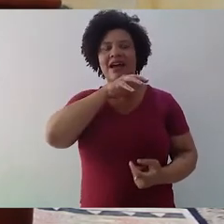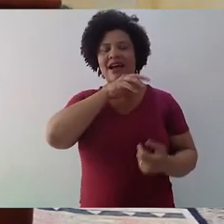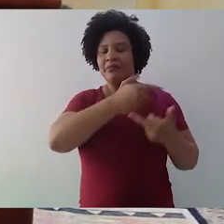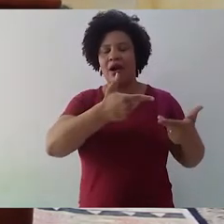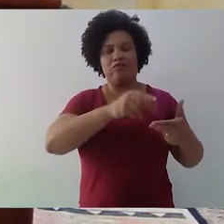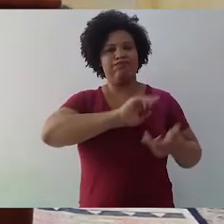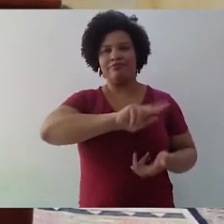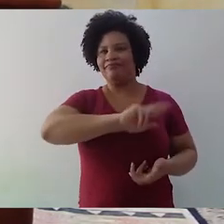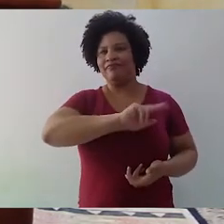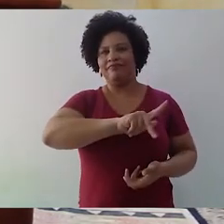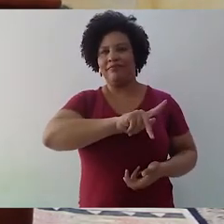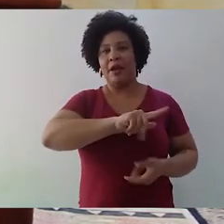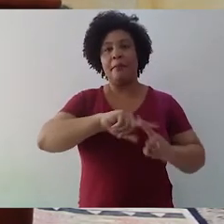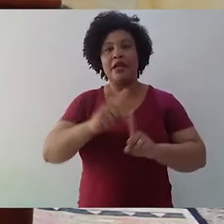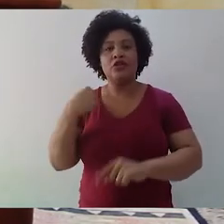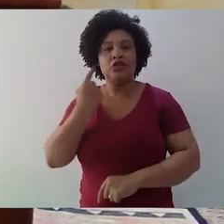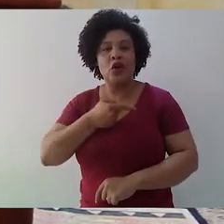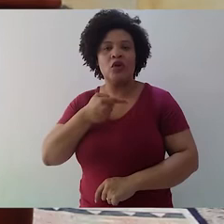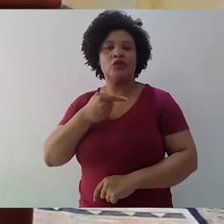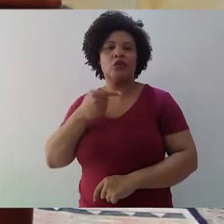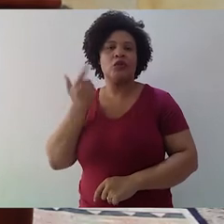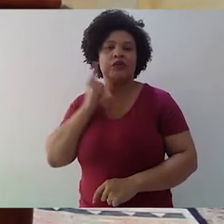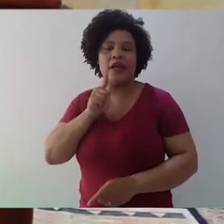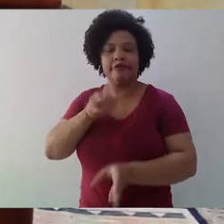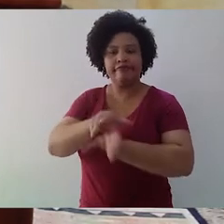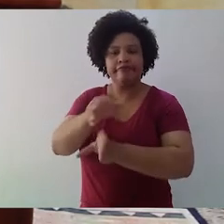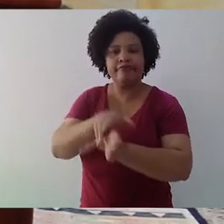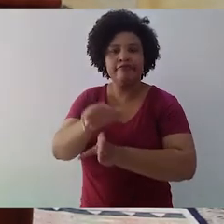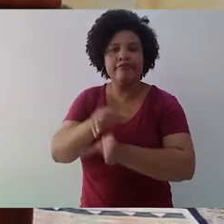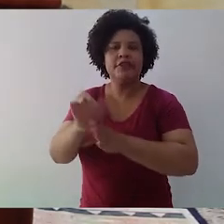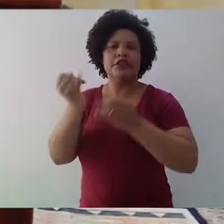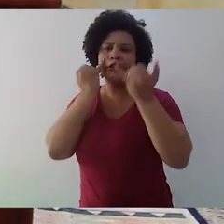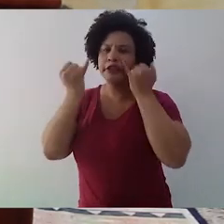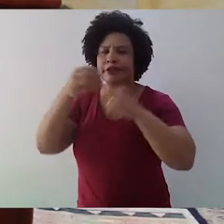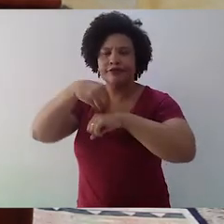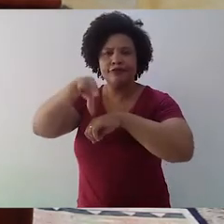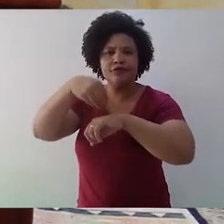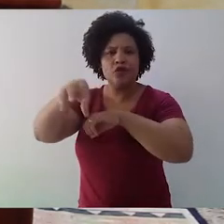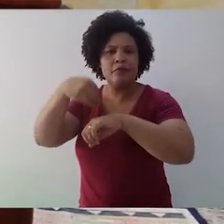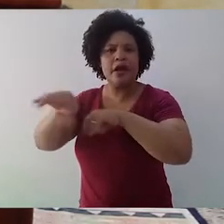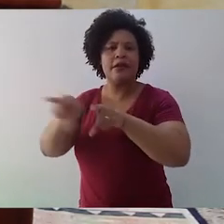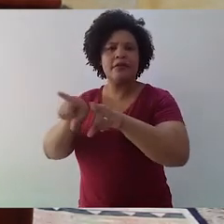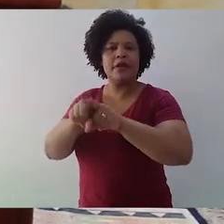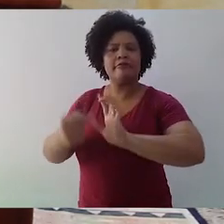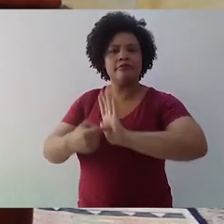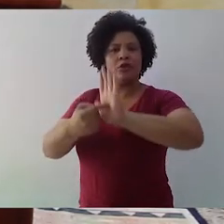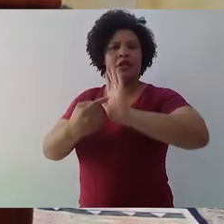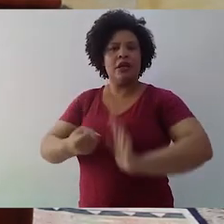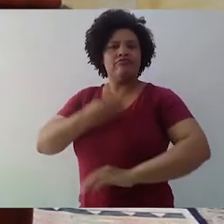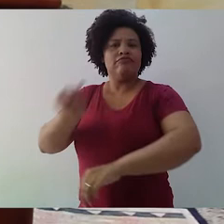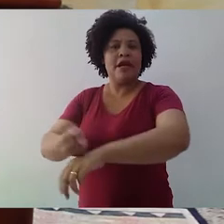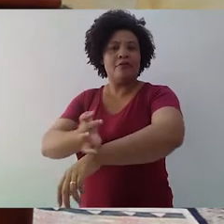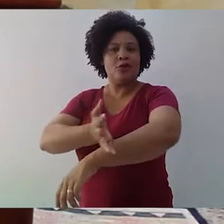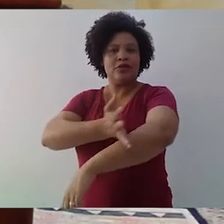extrapola o informar, extrapola o expressar as emoções, e essa função é a função de